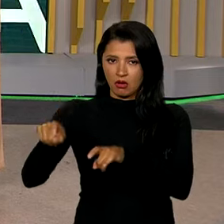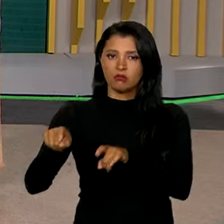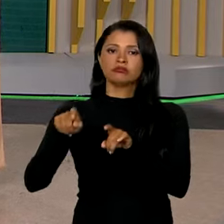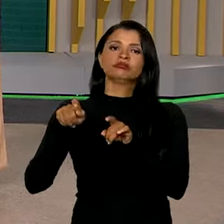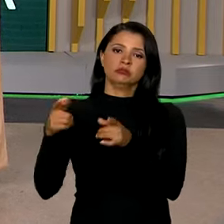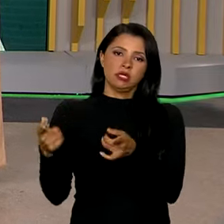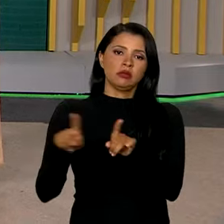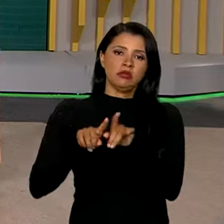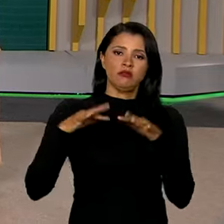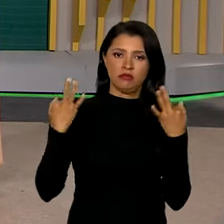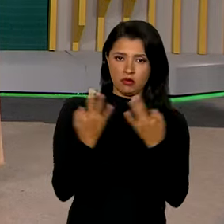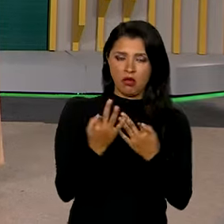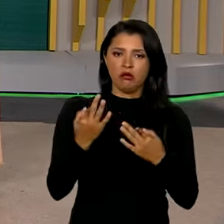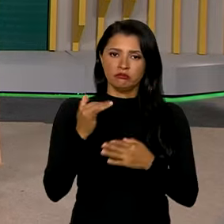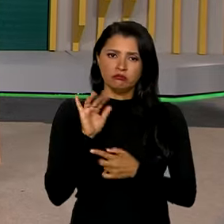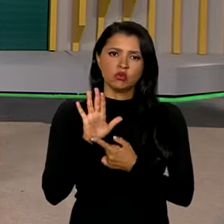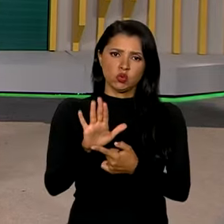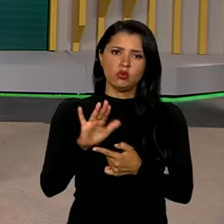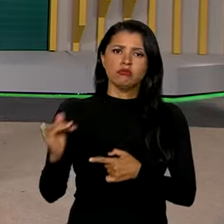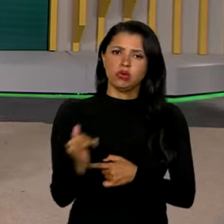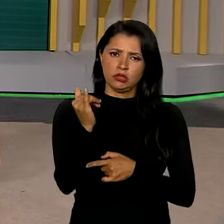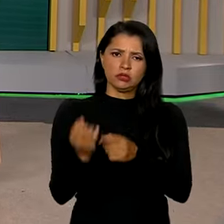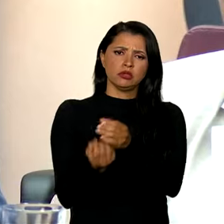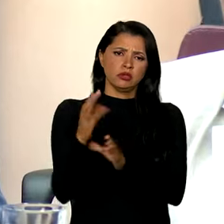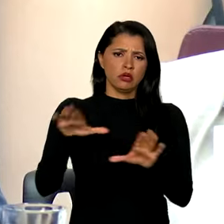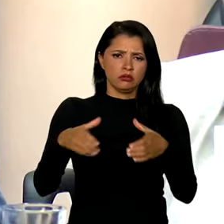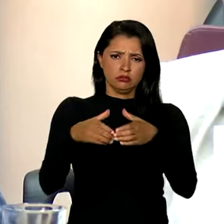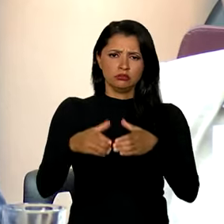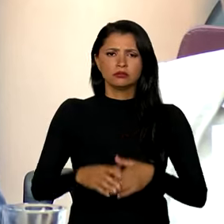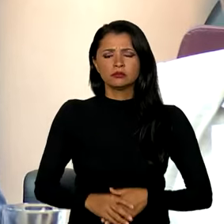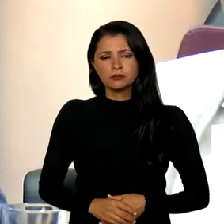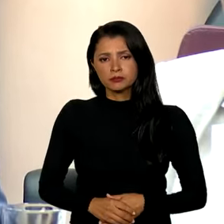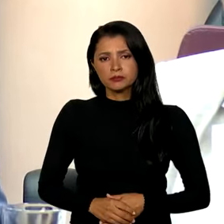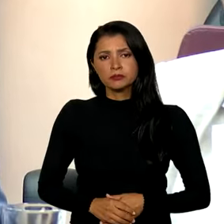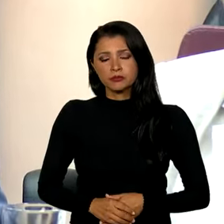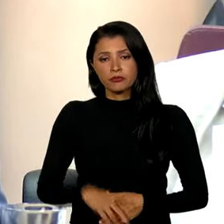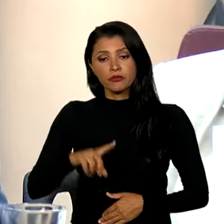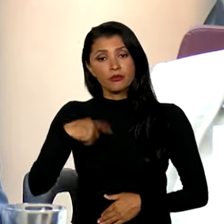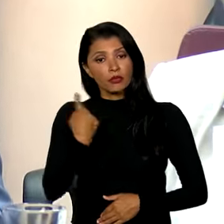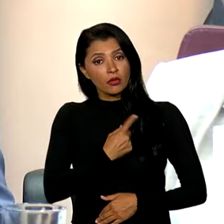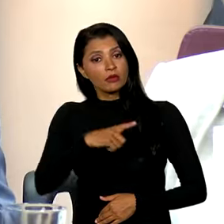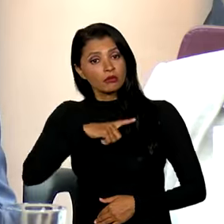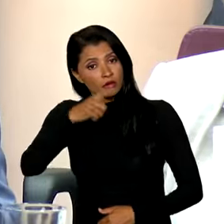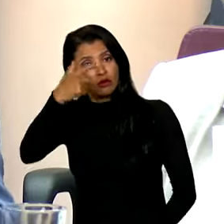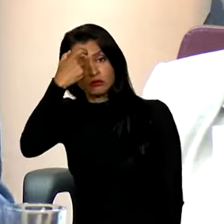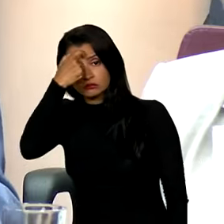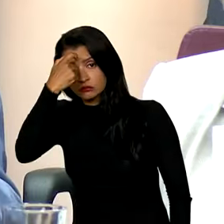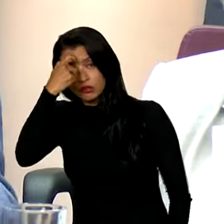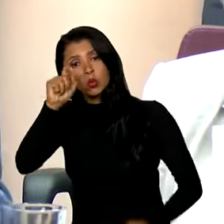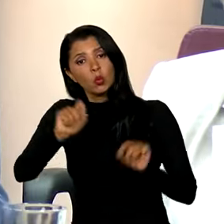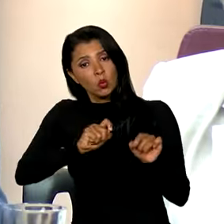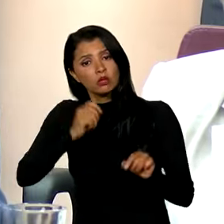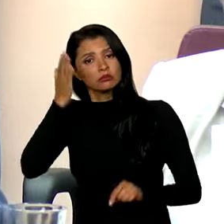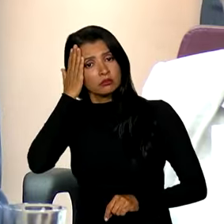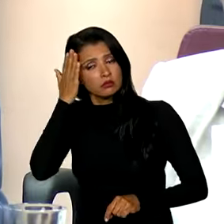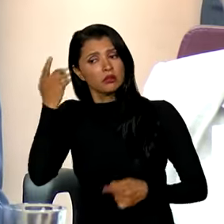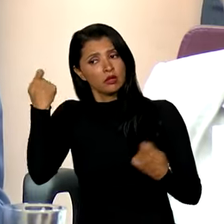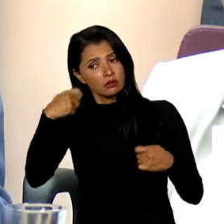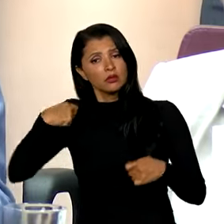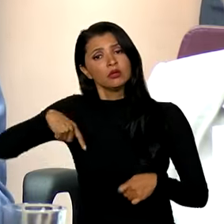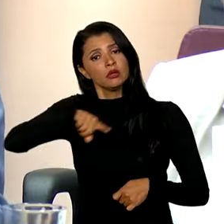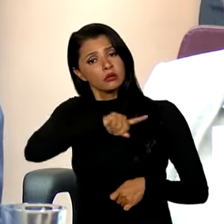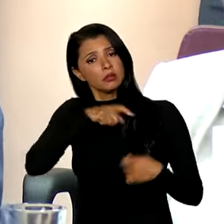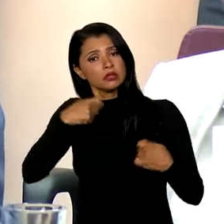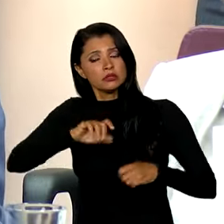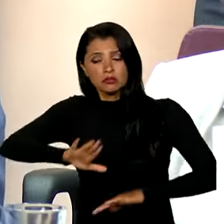ressaltou a importância da comissão. Nós temos a consciência que nós todos temos que nos dar